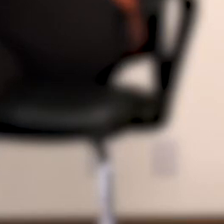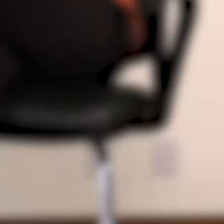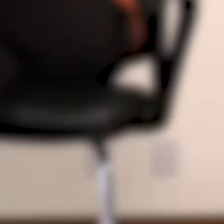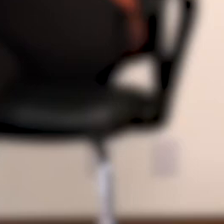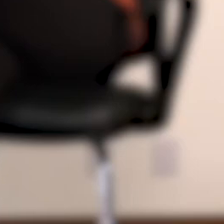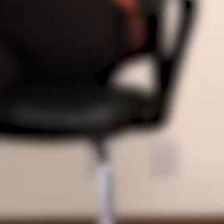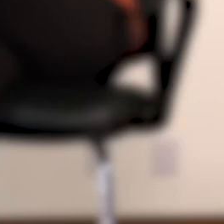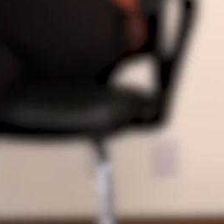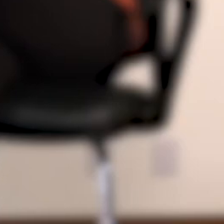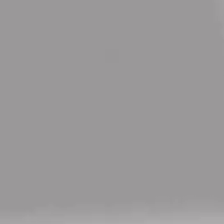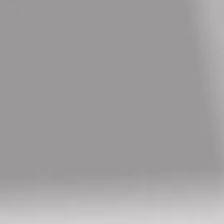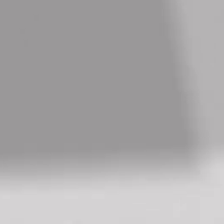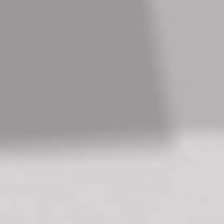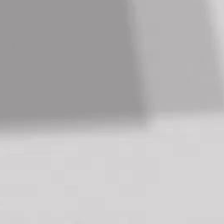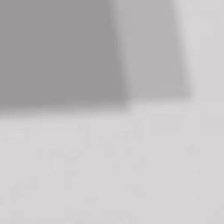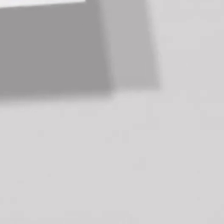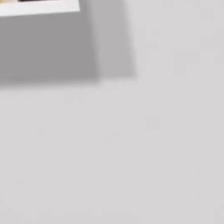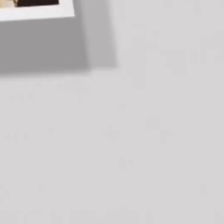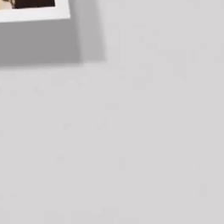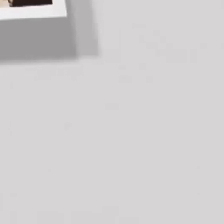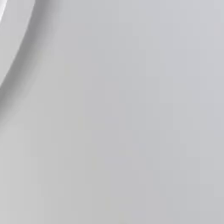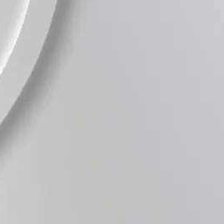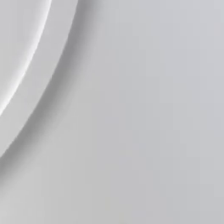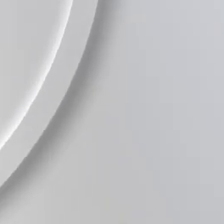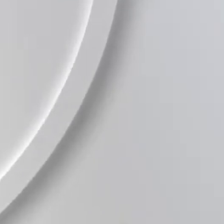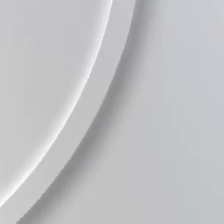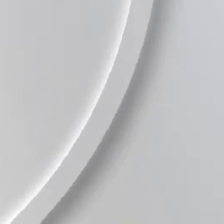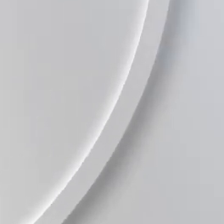tchau.